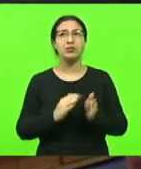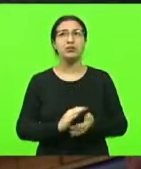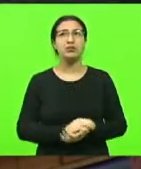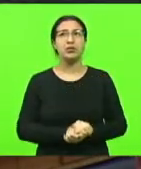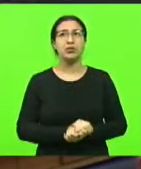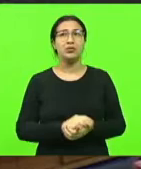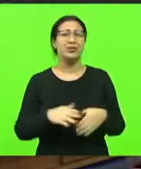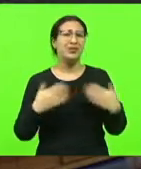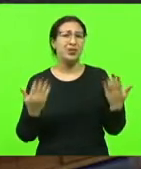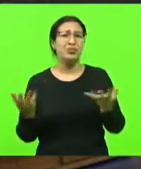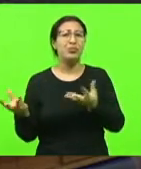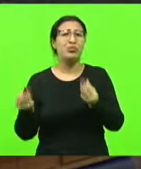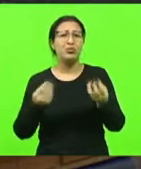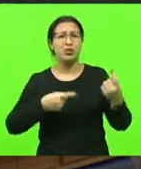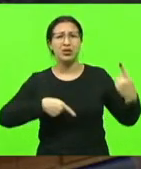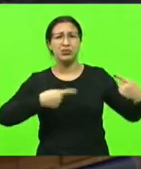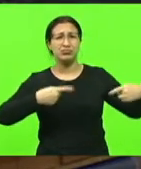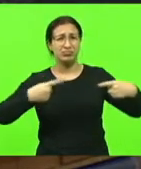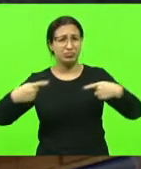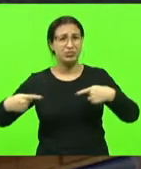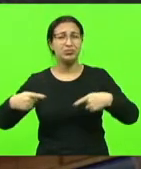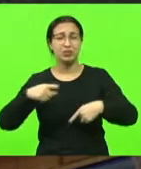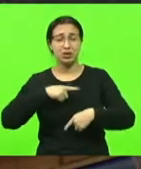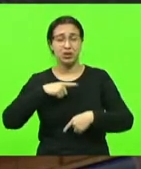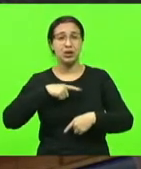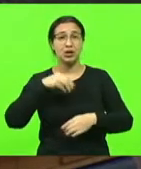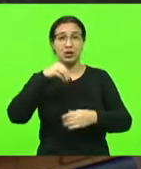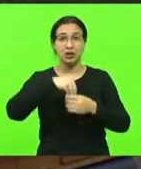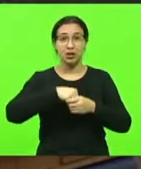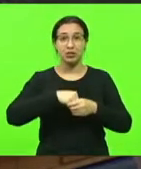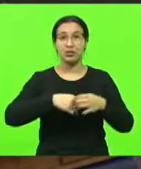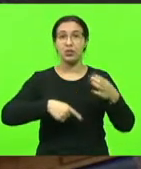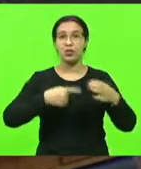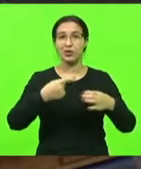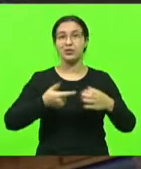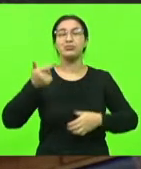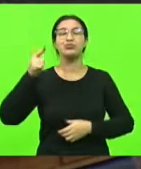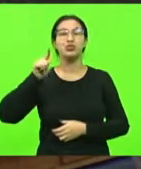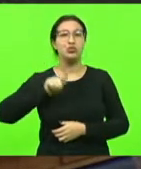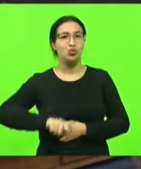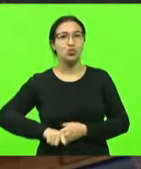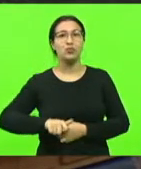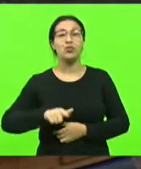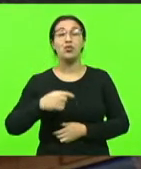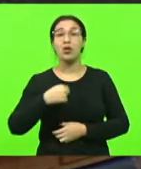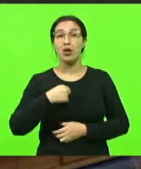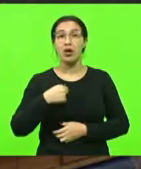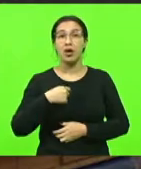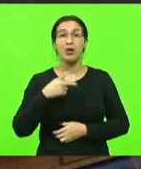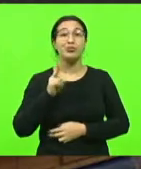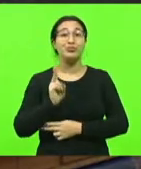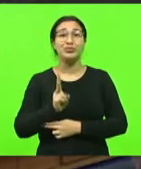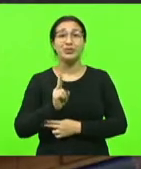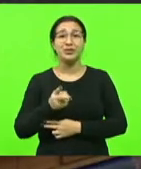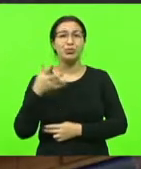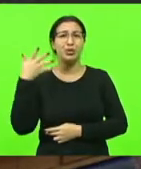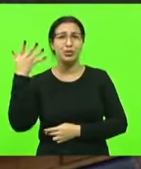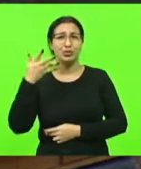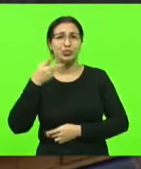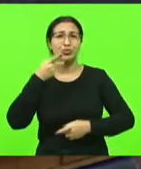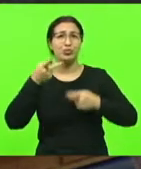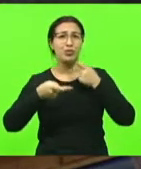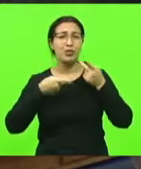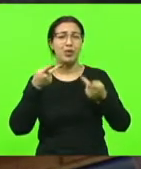Então, nós discutimos isso na comissão. E, novamente, Sr. Presidente, todas as vezes que eu falo nessa casa, quase